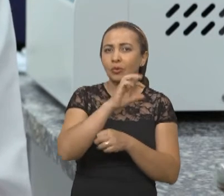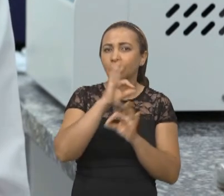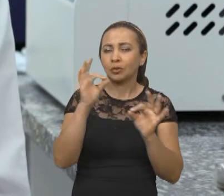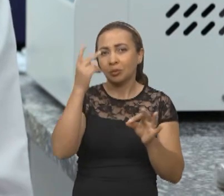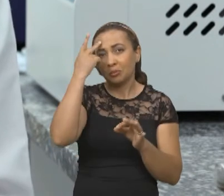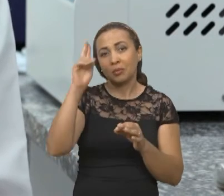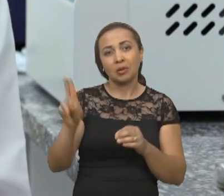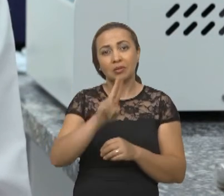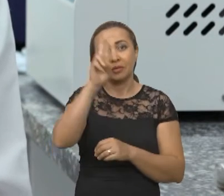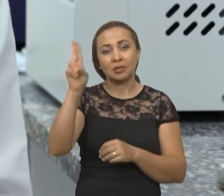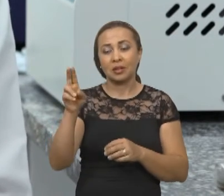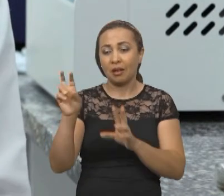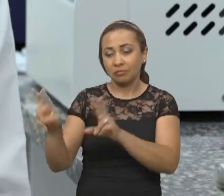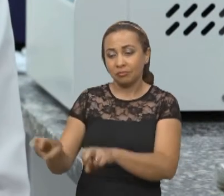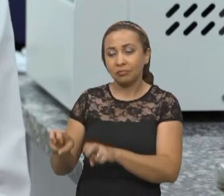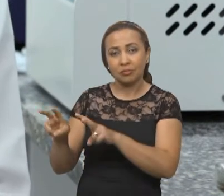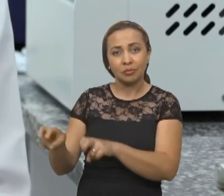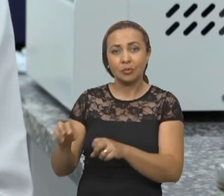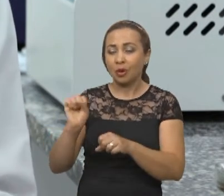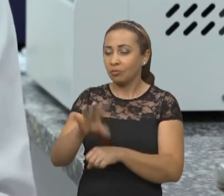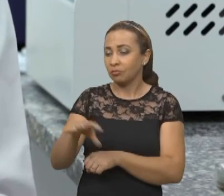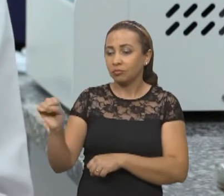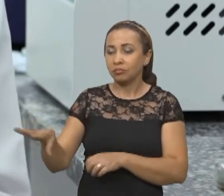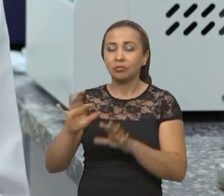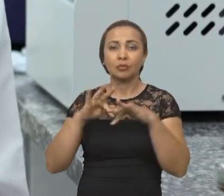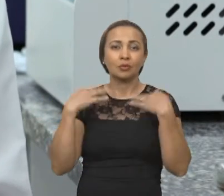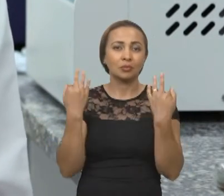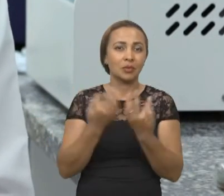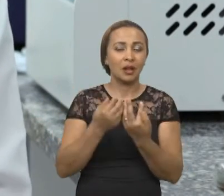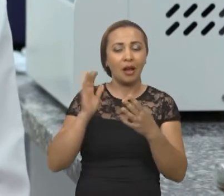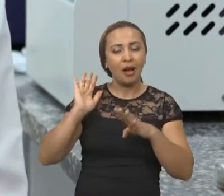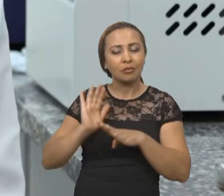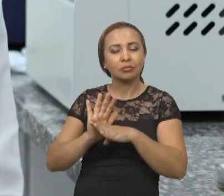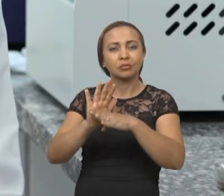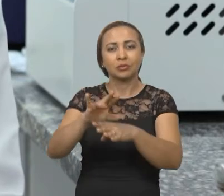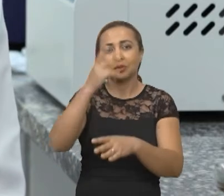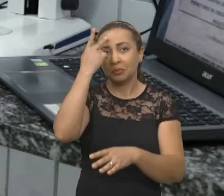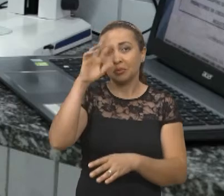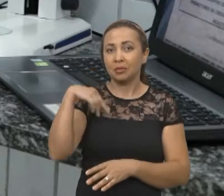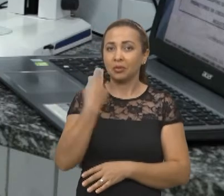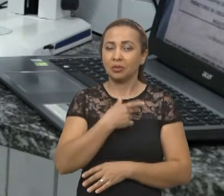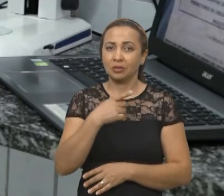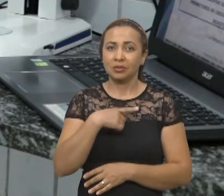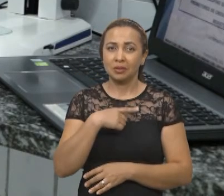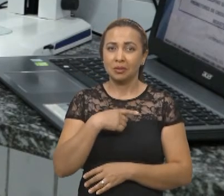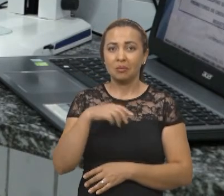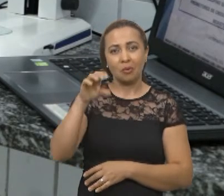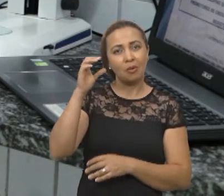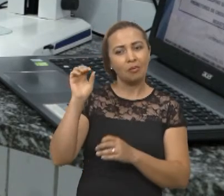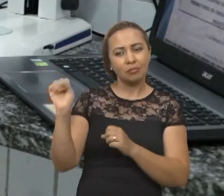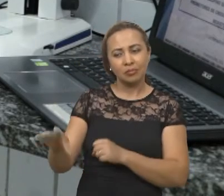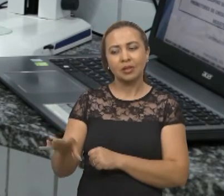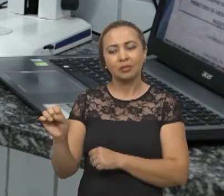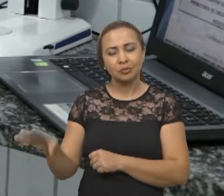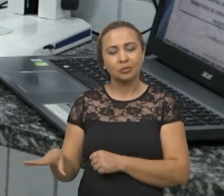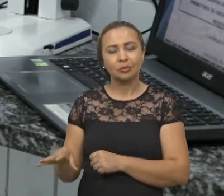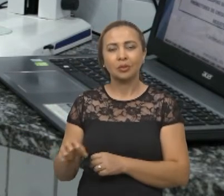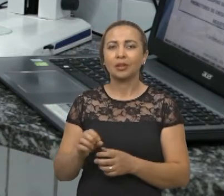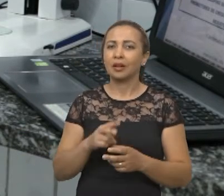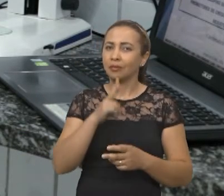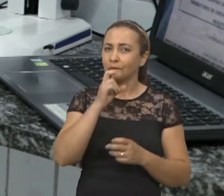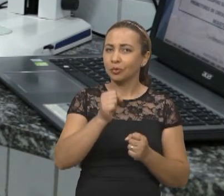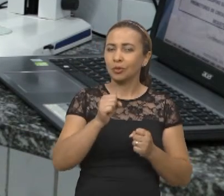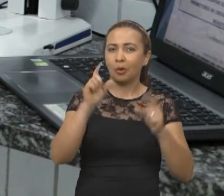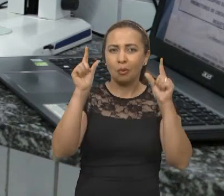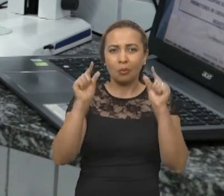utilizado na agricultura familiar contribuindo para que nós tenhamos uma agricultura sustentável com